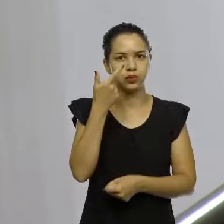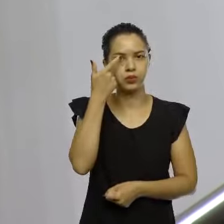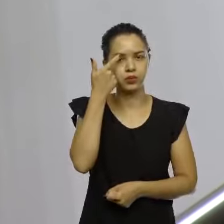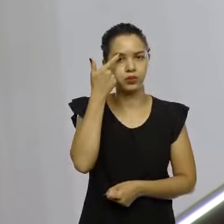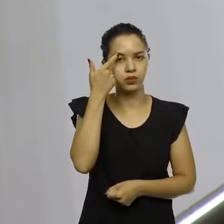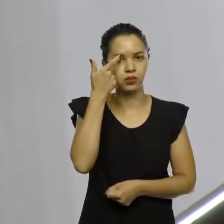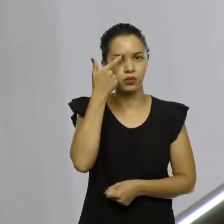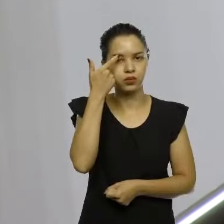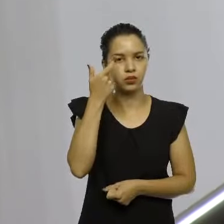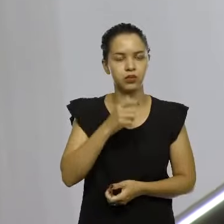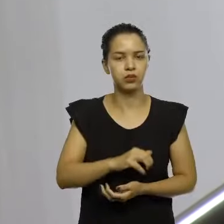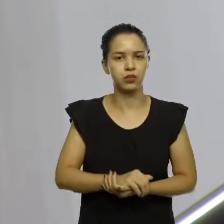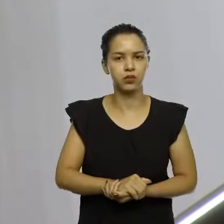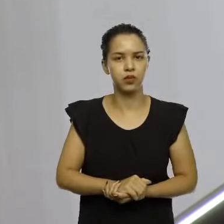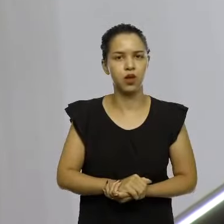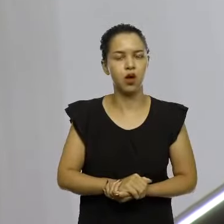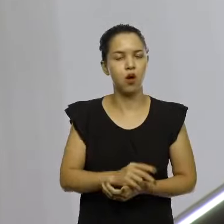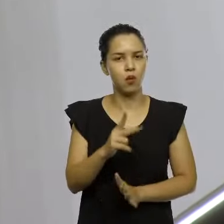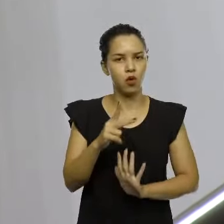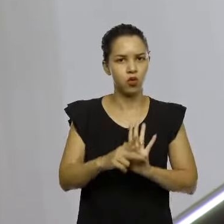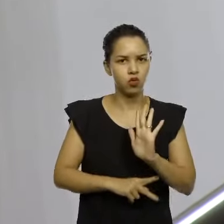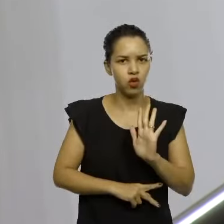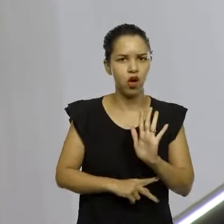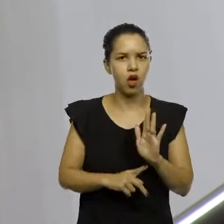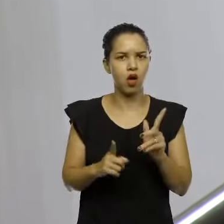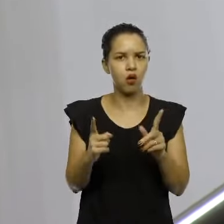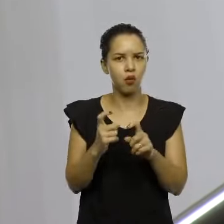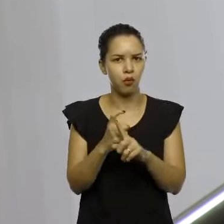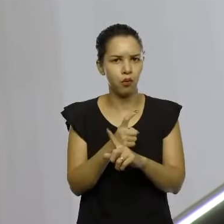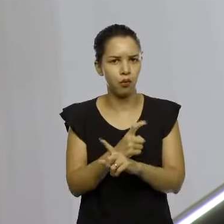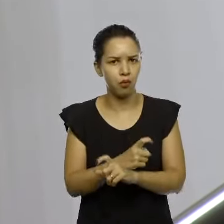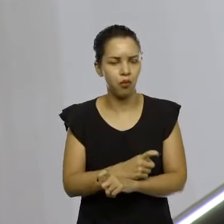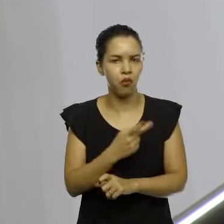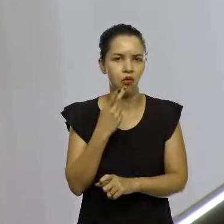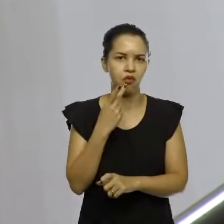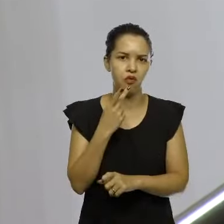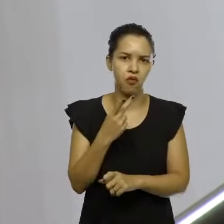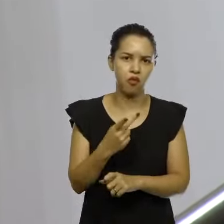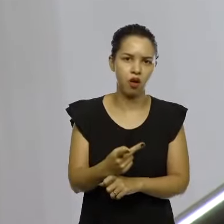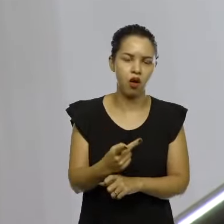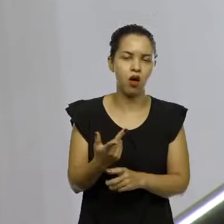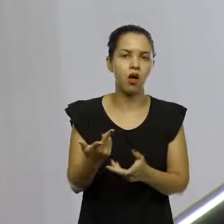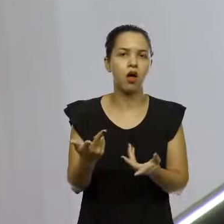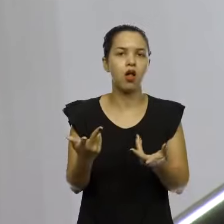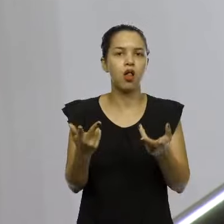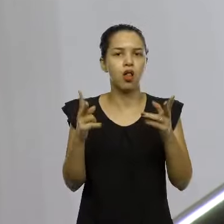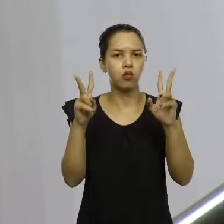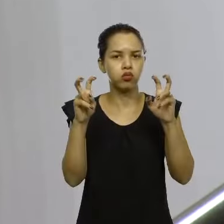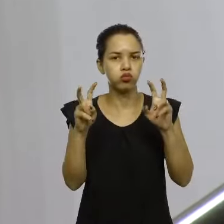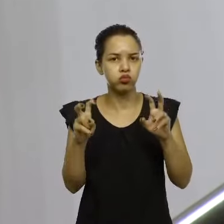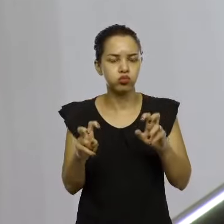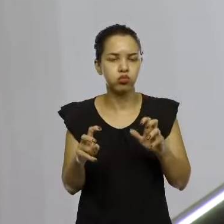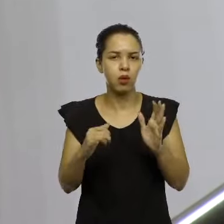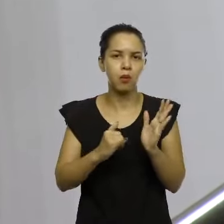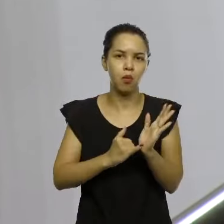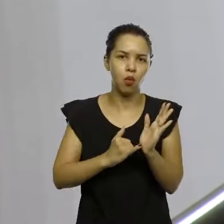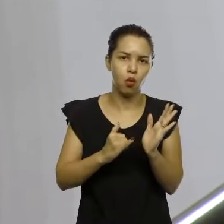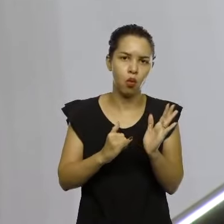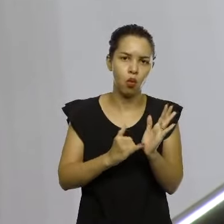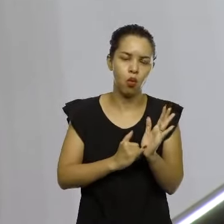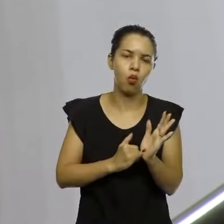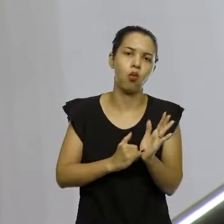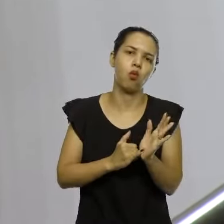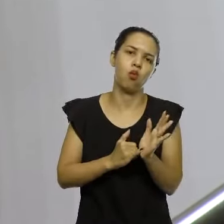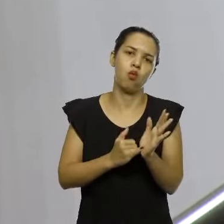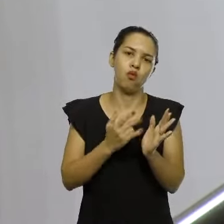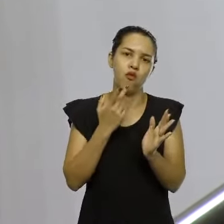Era um projeto complexo que fala de questões relativas a atributos, a impostos,